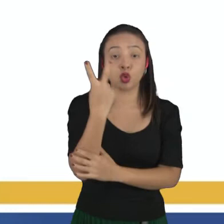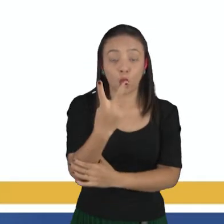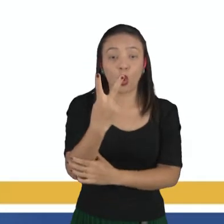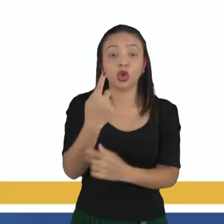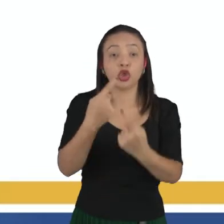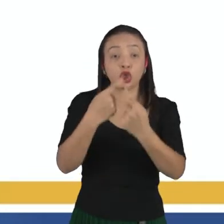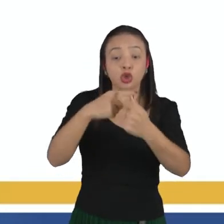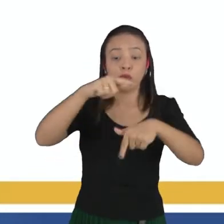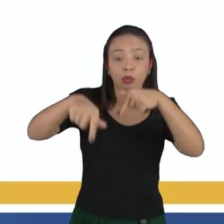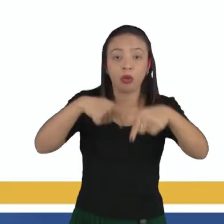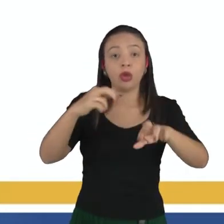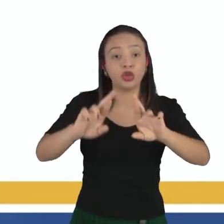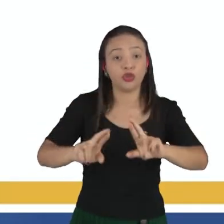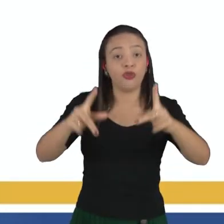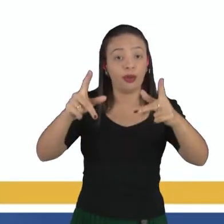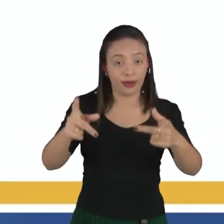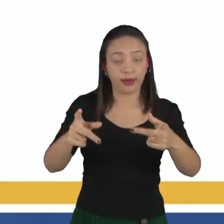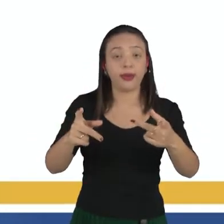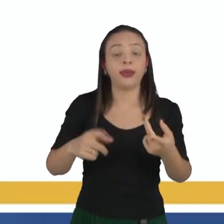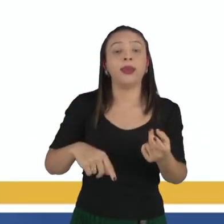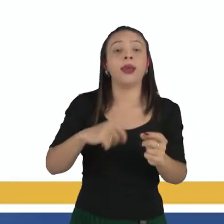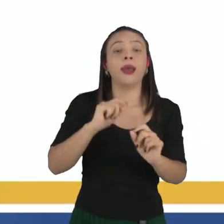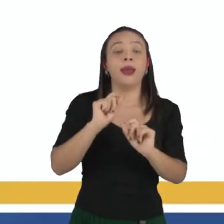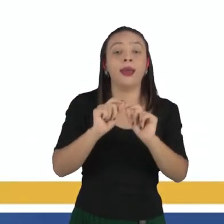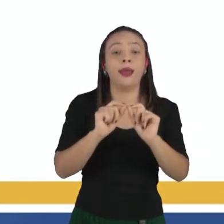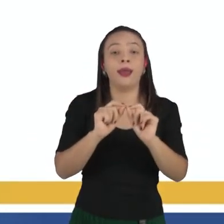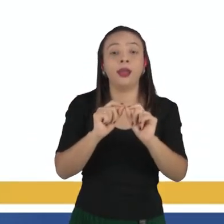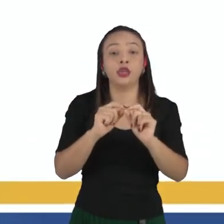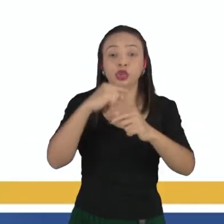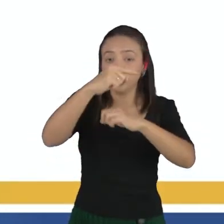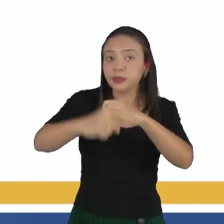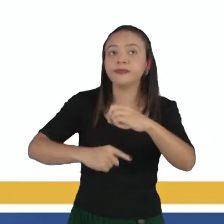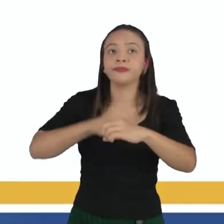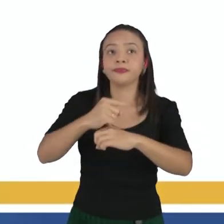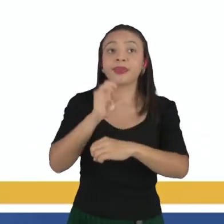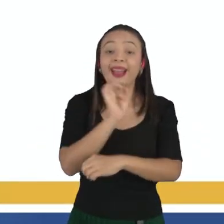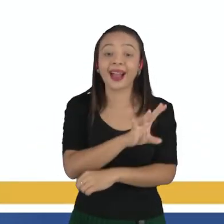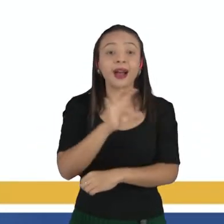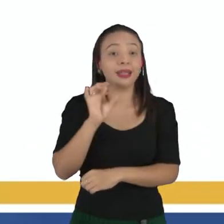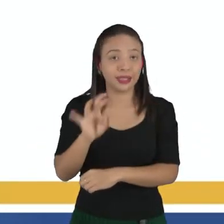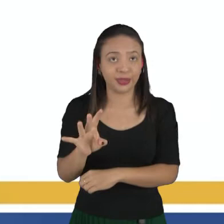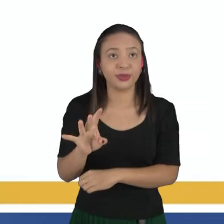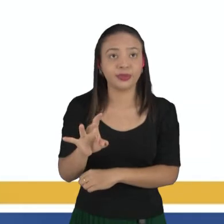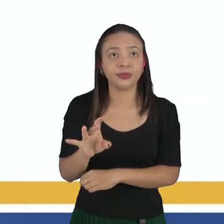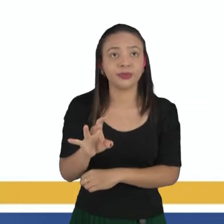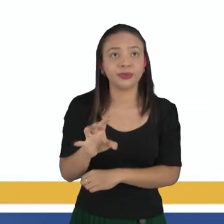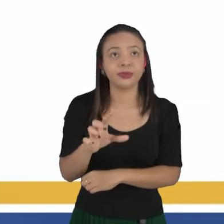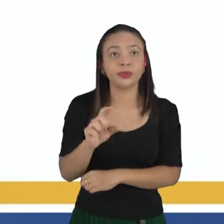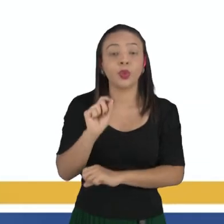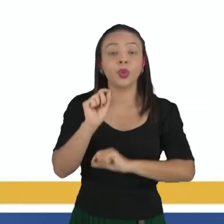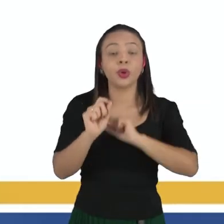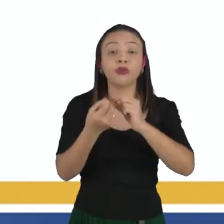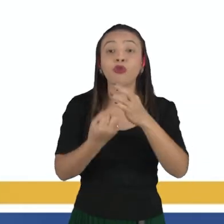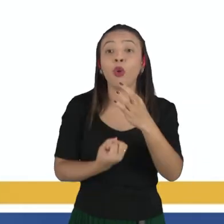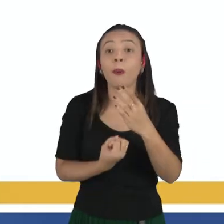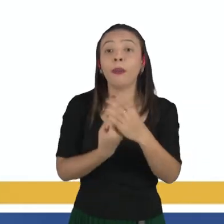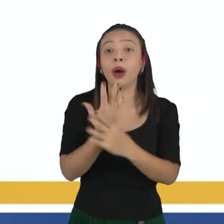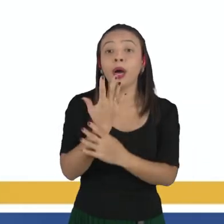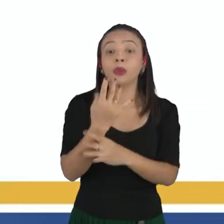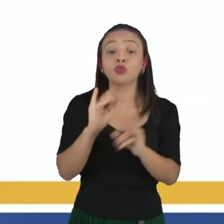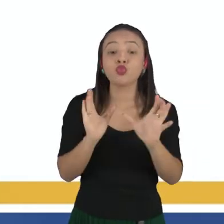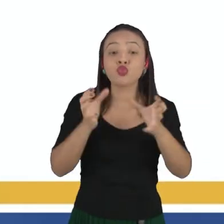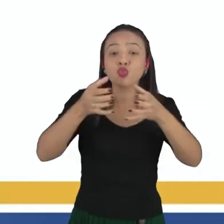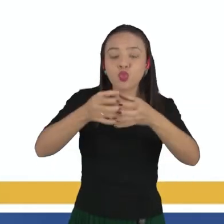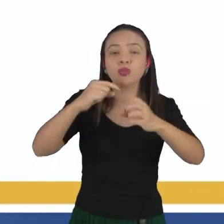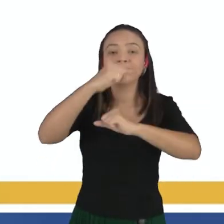químicos e a gente pode estar vendo isso, cada um desses elementos químicos, eles são formados por um